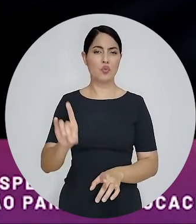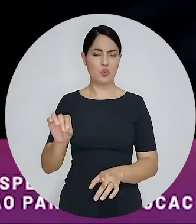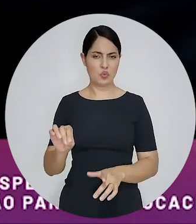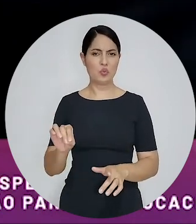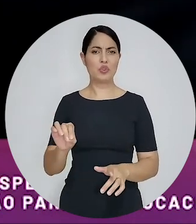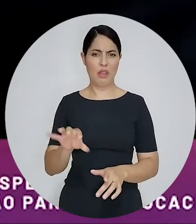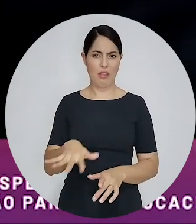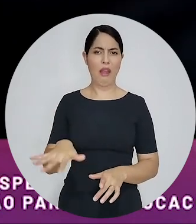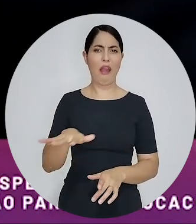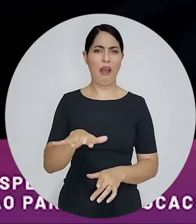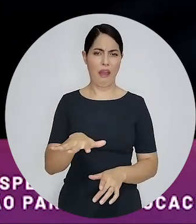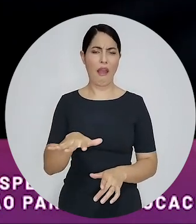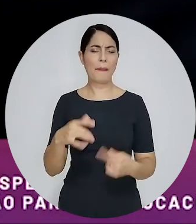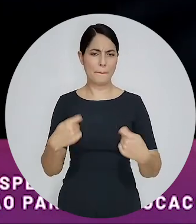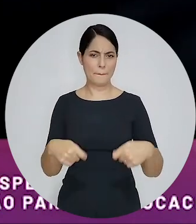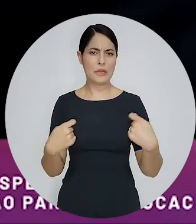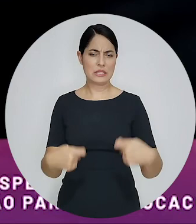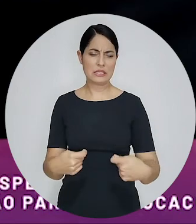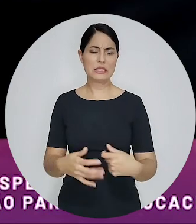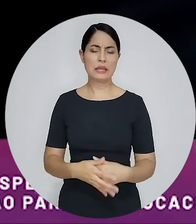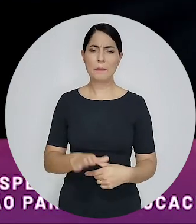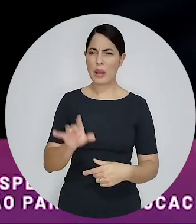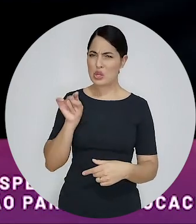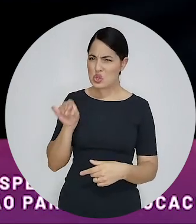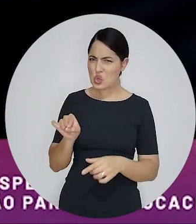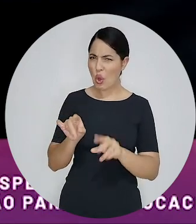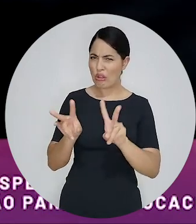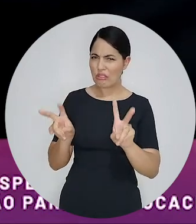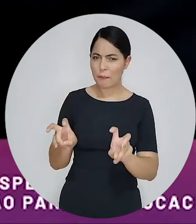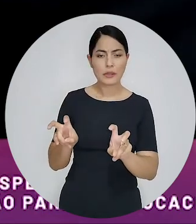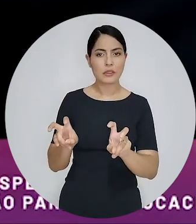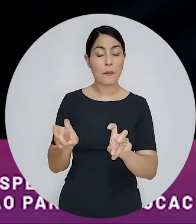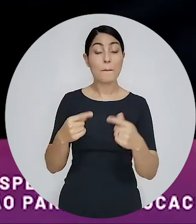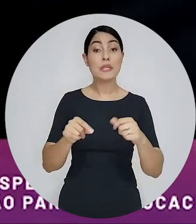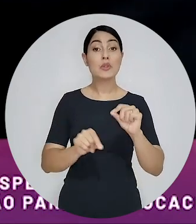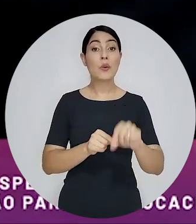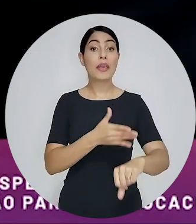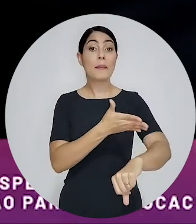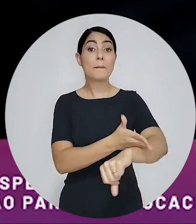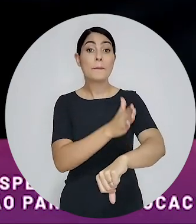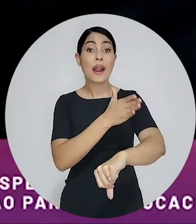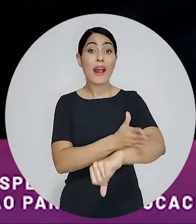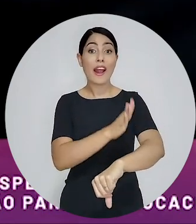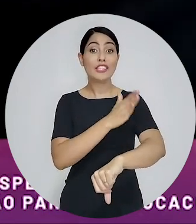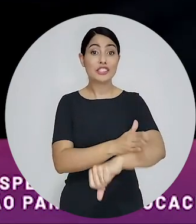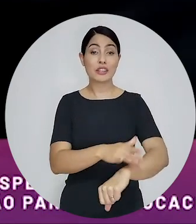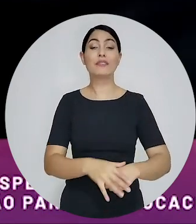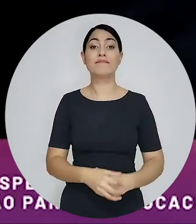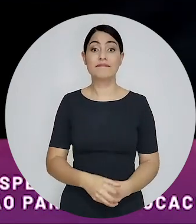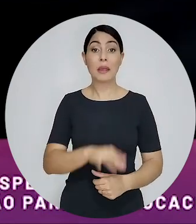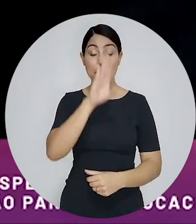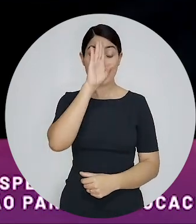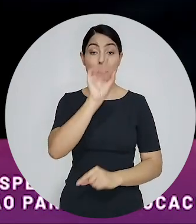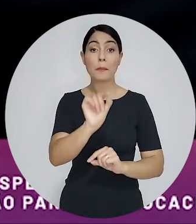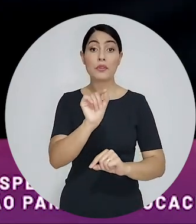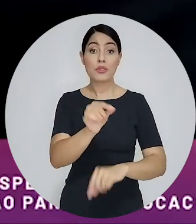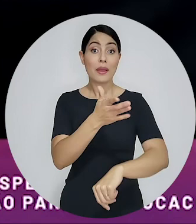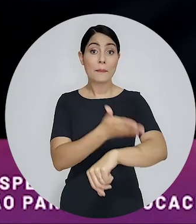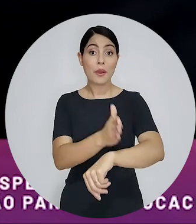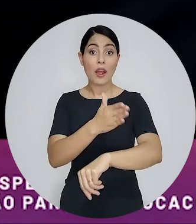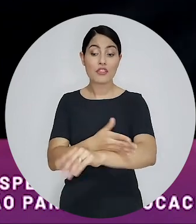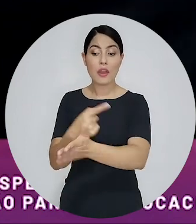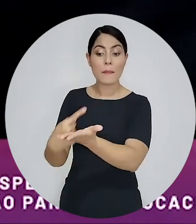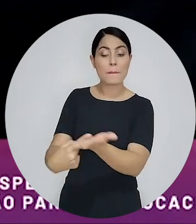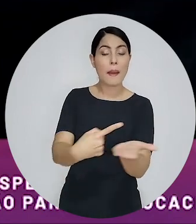fundo mas também ele precisa entender um pouco mais que isso é a prática e principalmente a prática